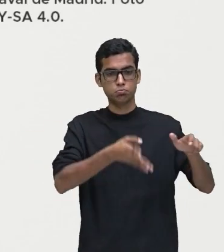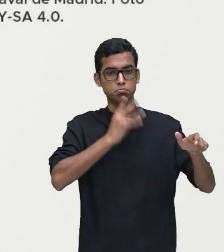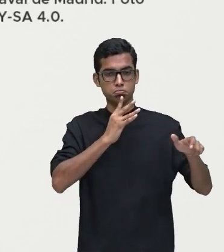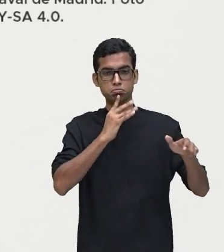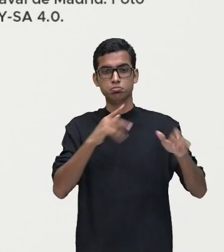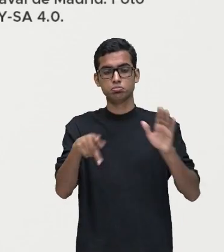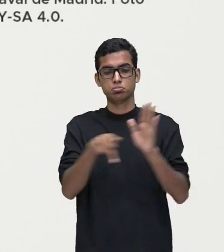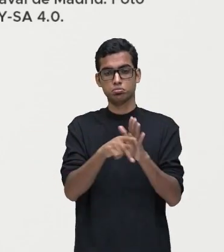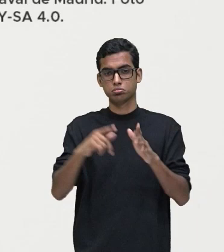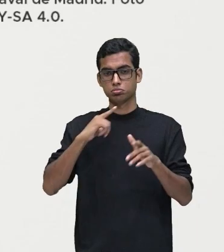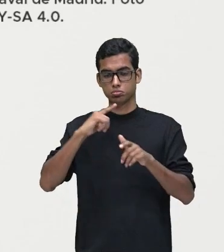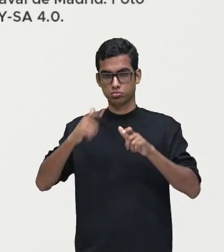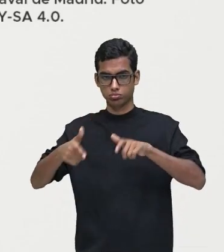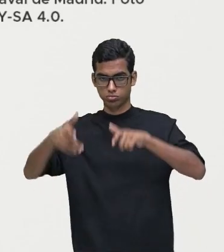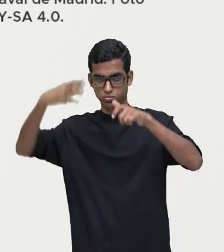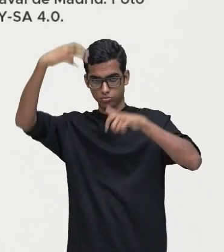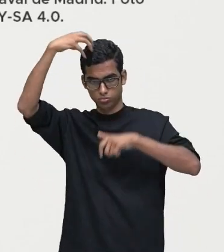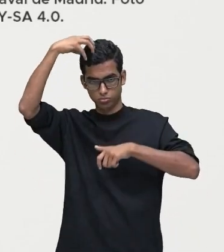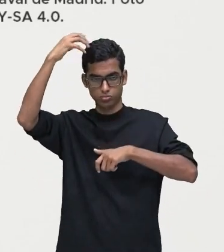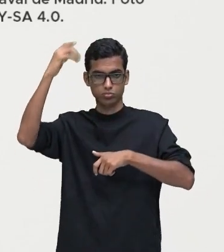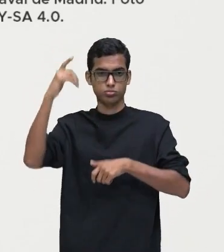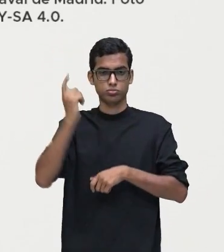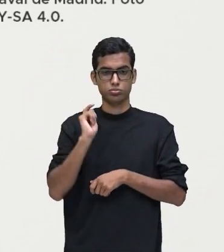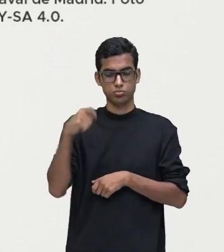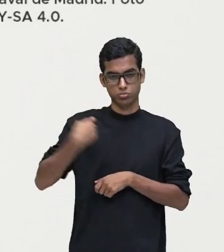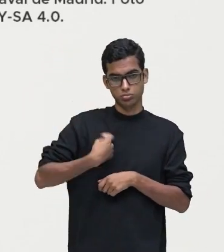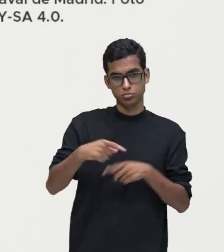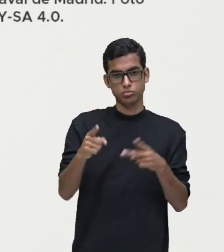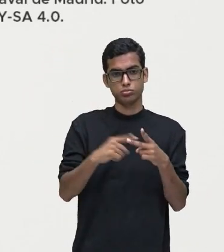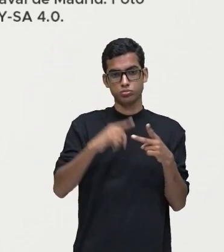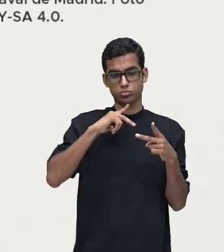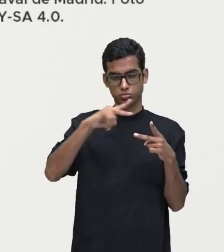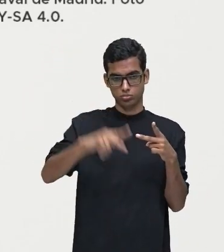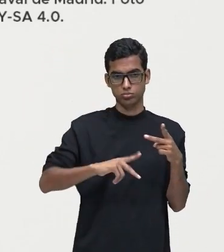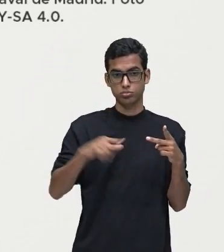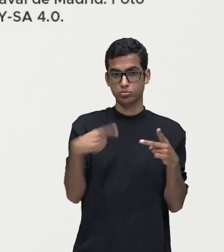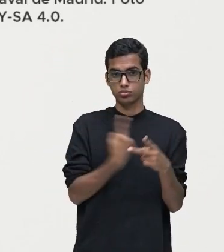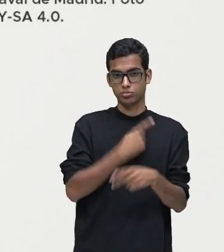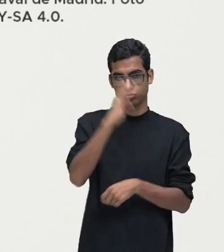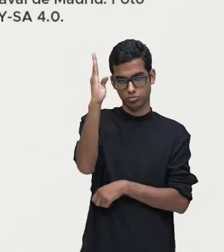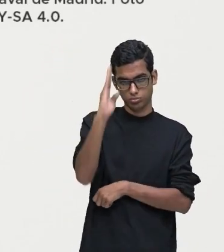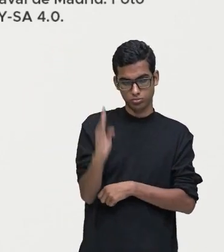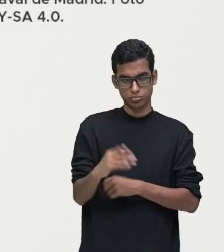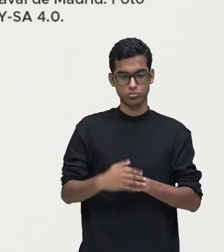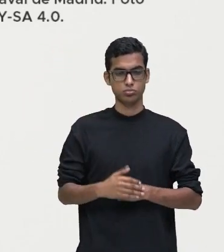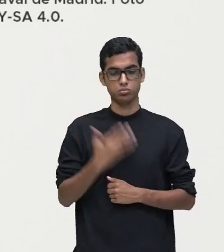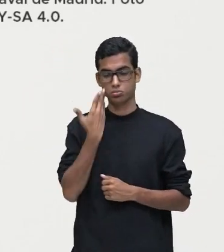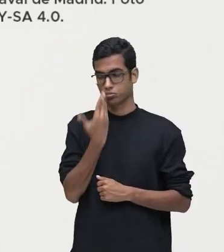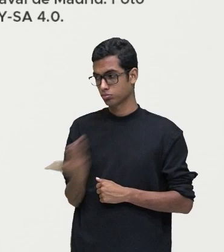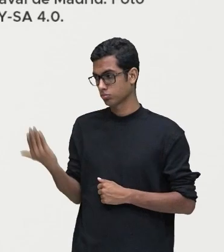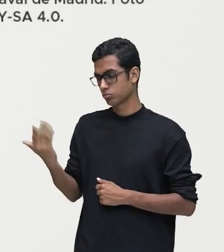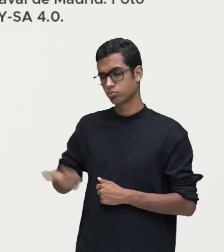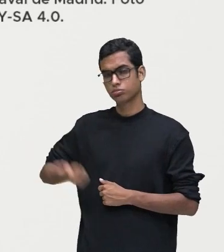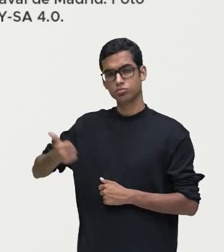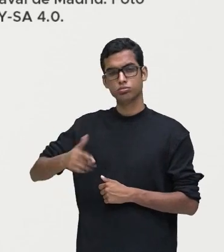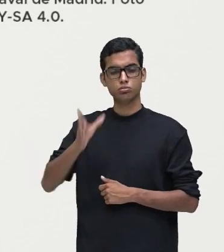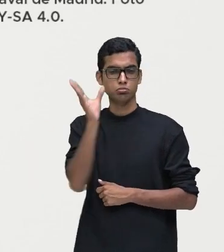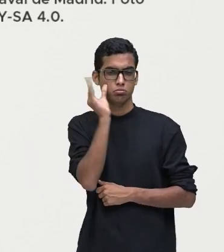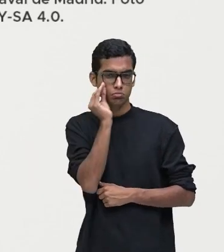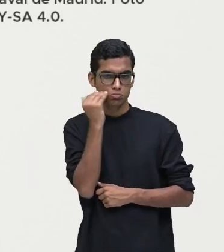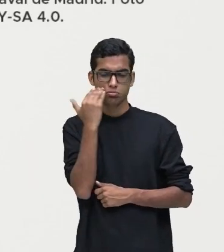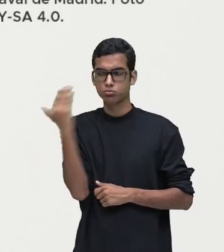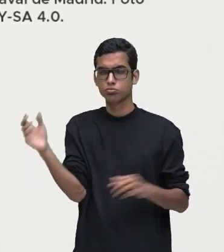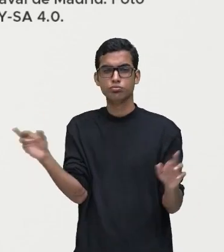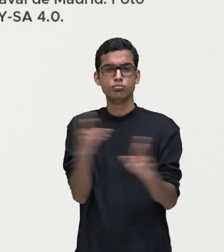da Espanha e de Portugal, ou seja, o nosso Brasil. Então, observem que a primeira curiosidade é